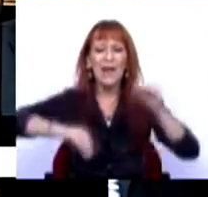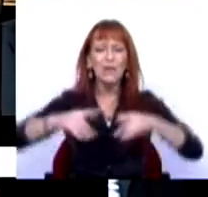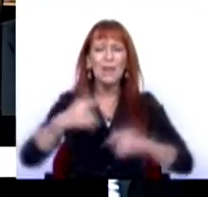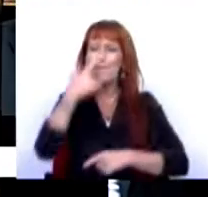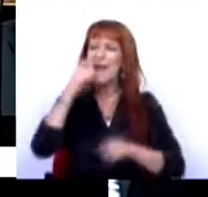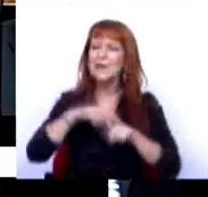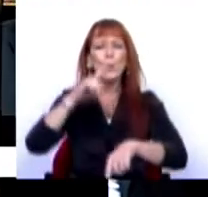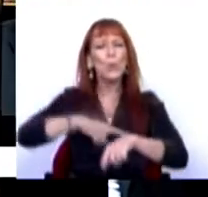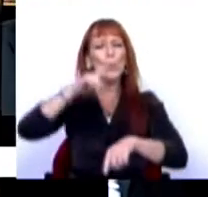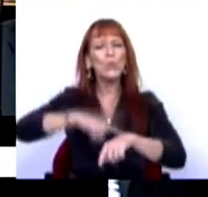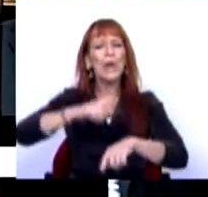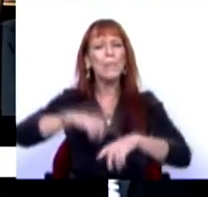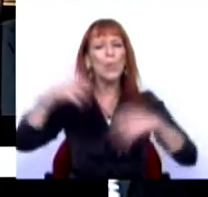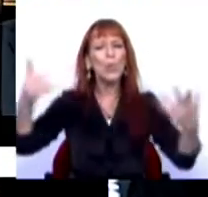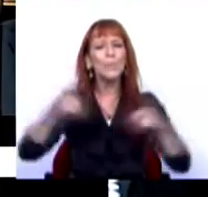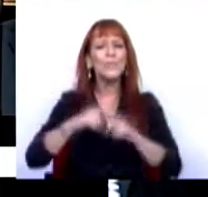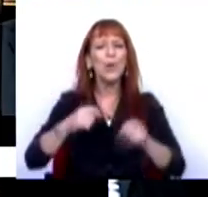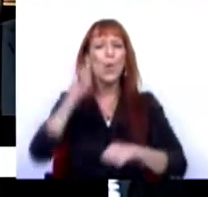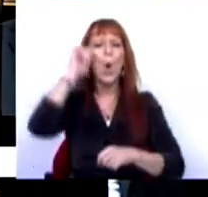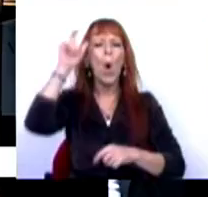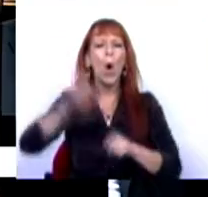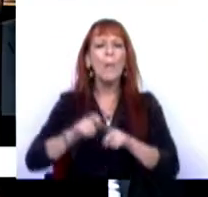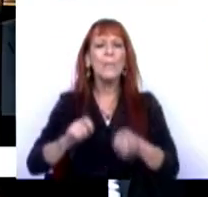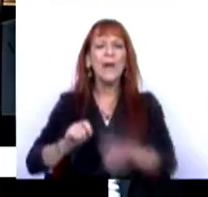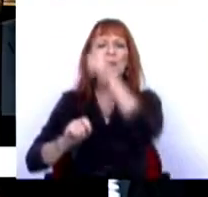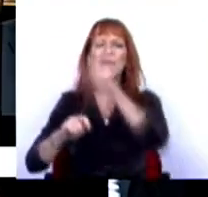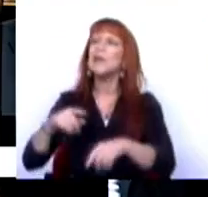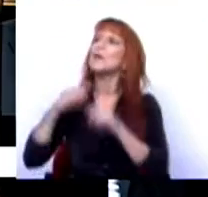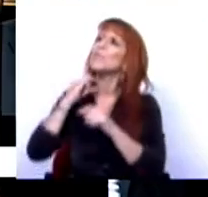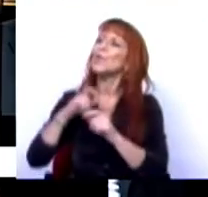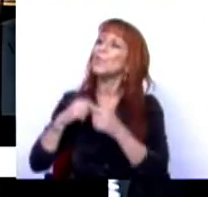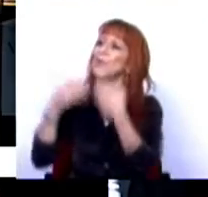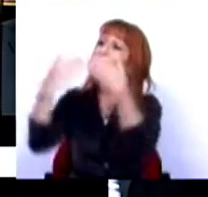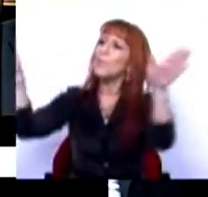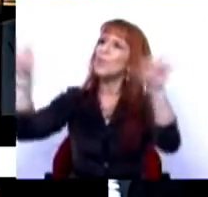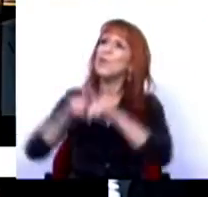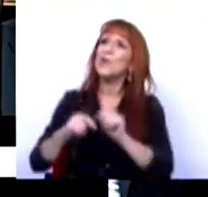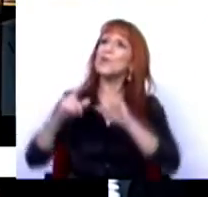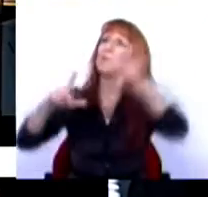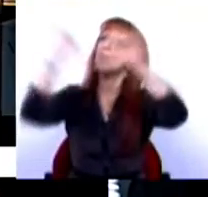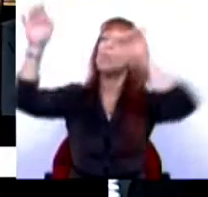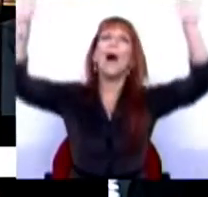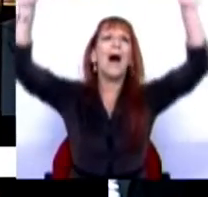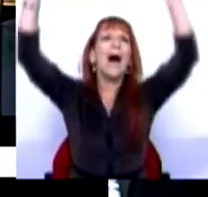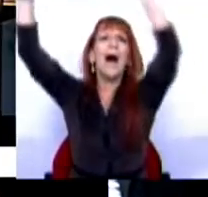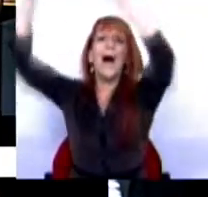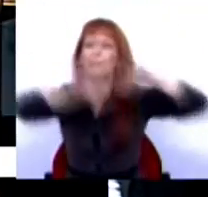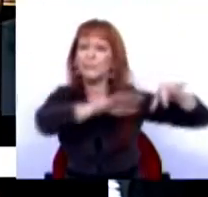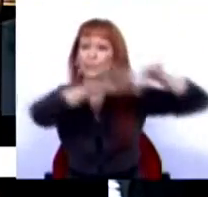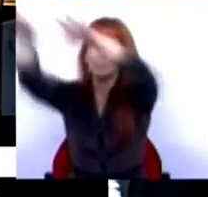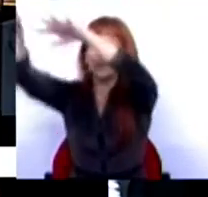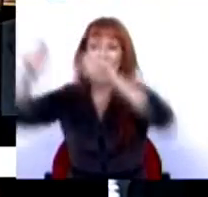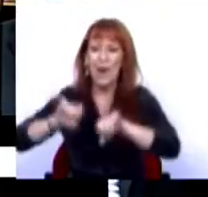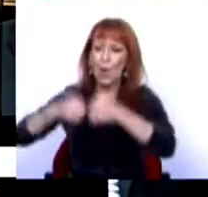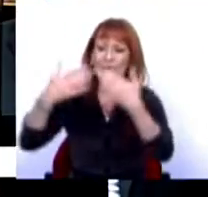Parece aquele momento em que os homens da colubofilia abrem as portadas e saem as pombas todas do assentado. Estes